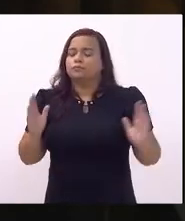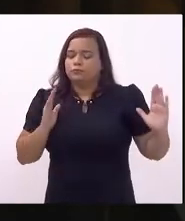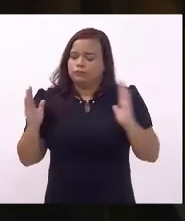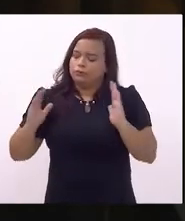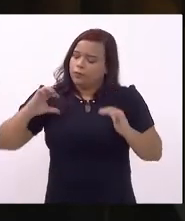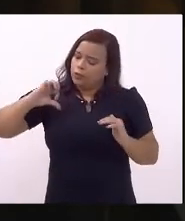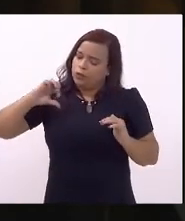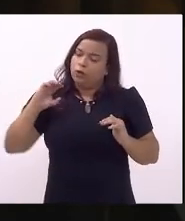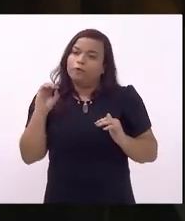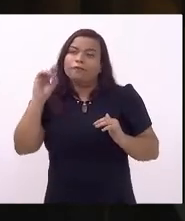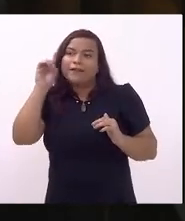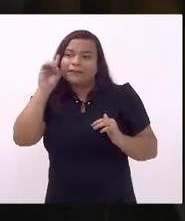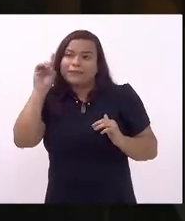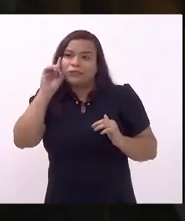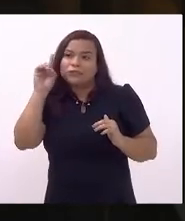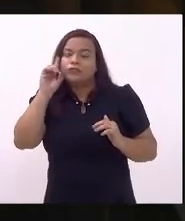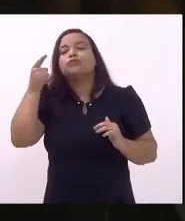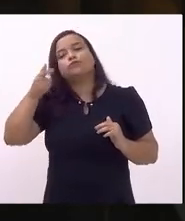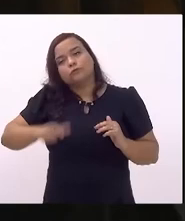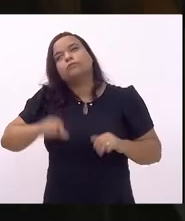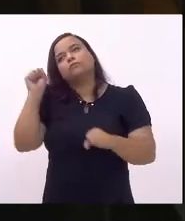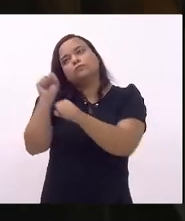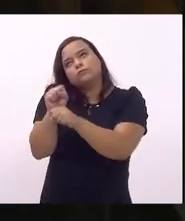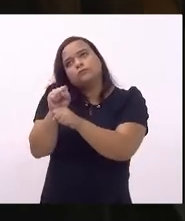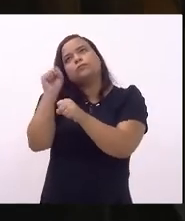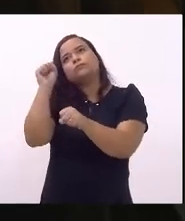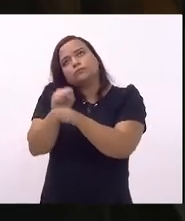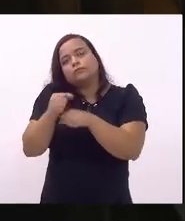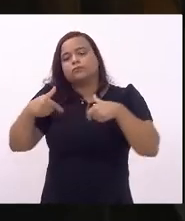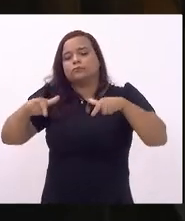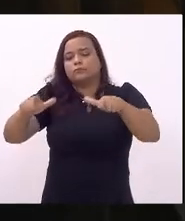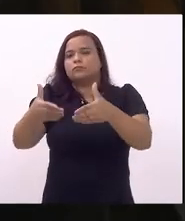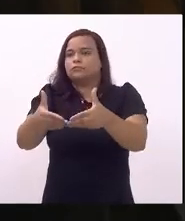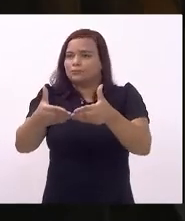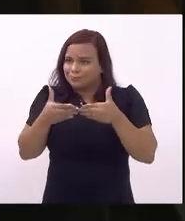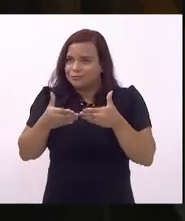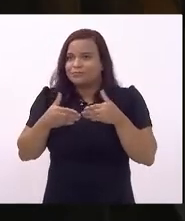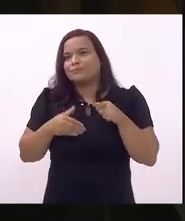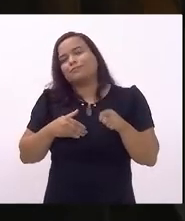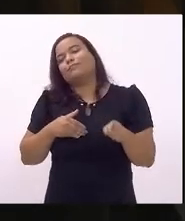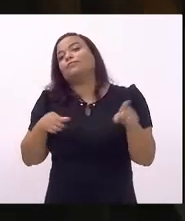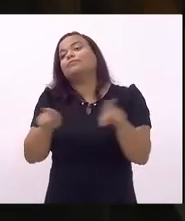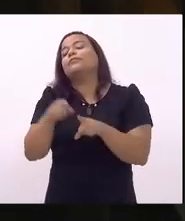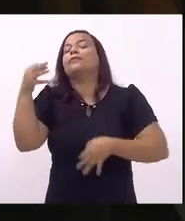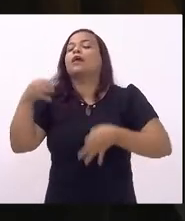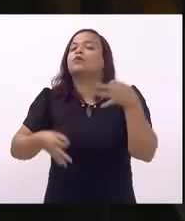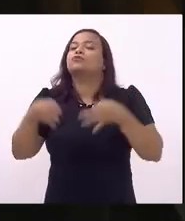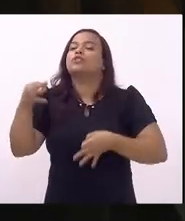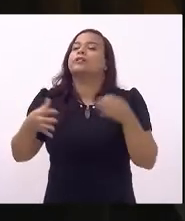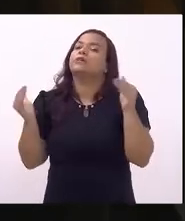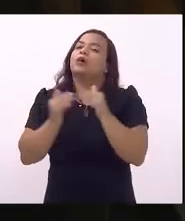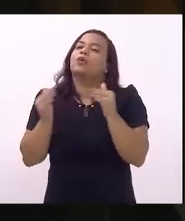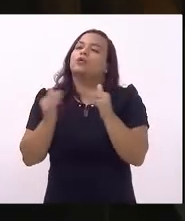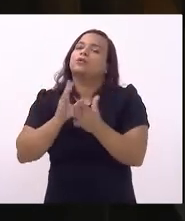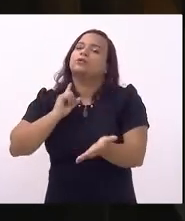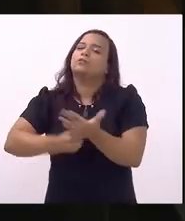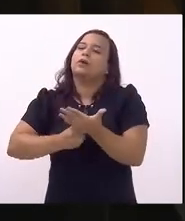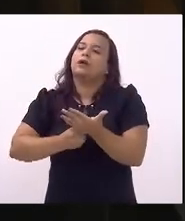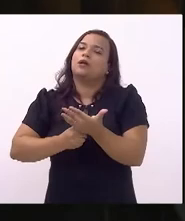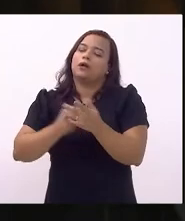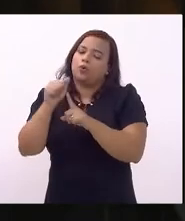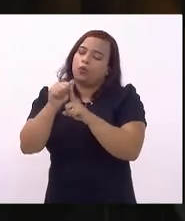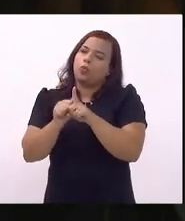de novo estamos pendurados em uma liminar e tem uma audiência de conciliação marcada para daqui a um